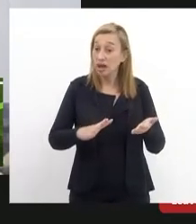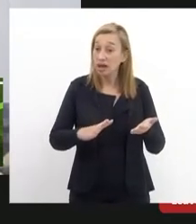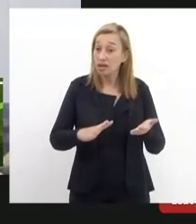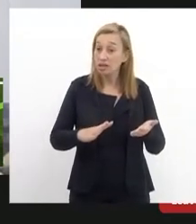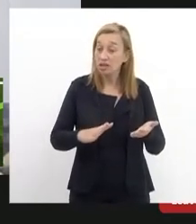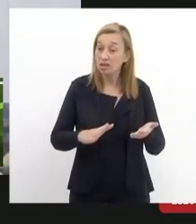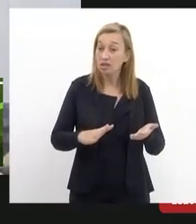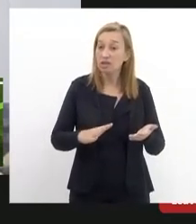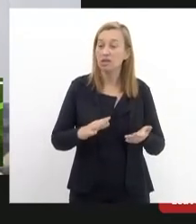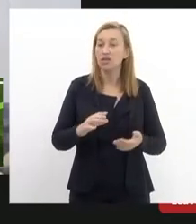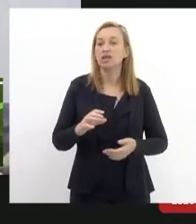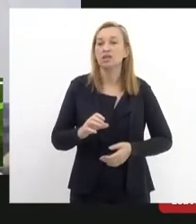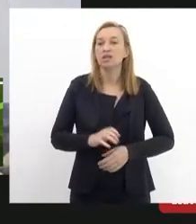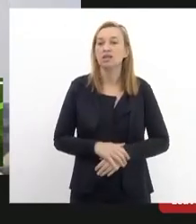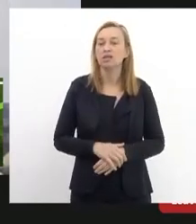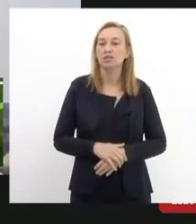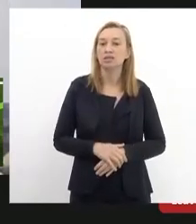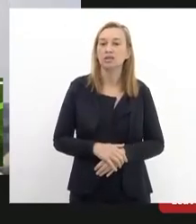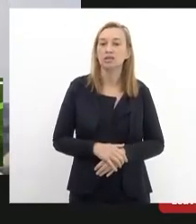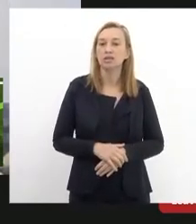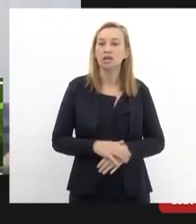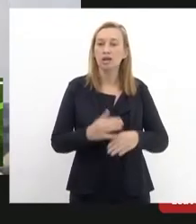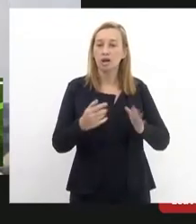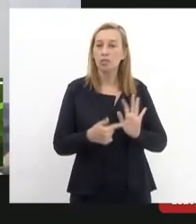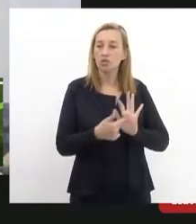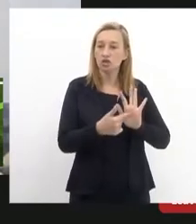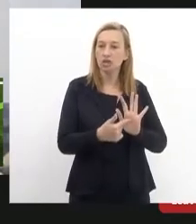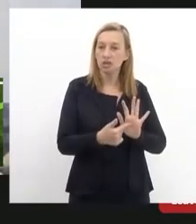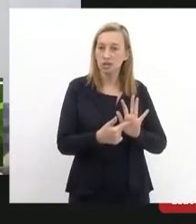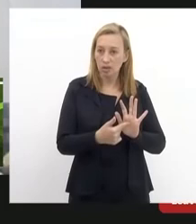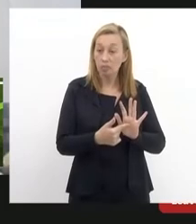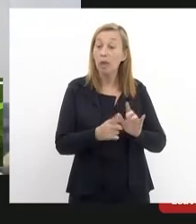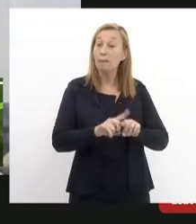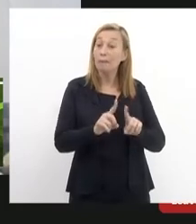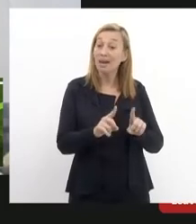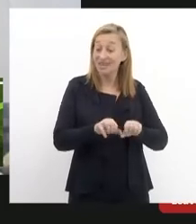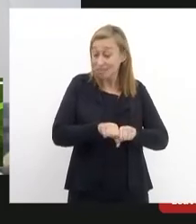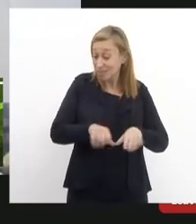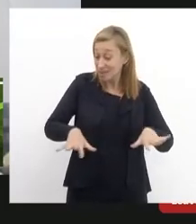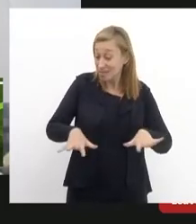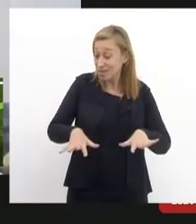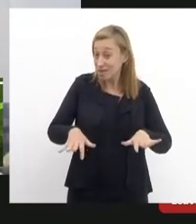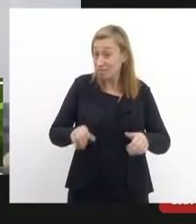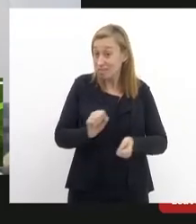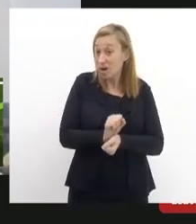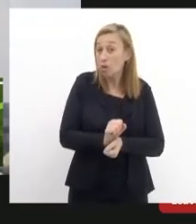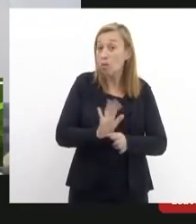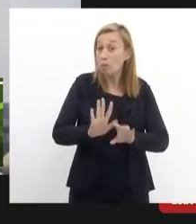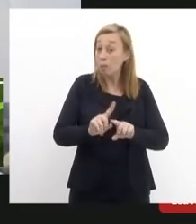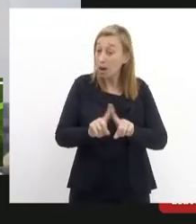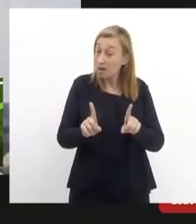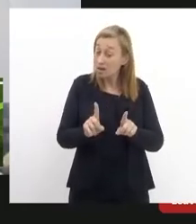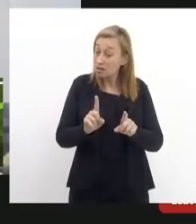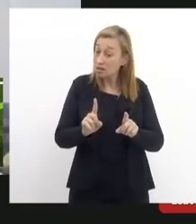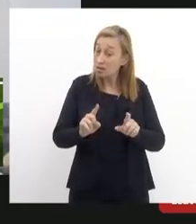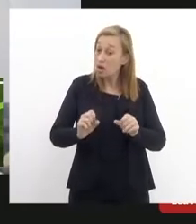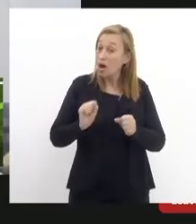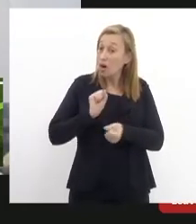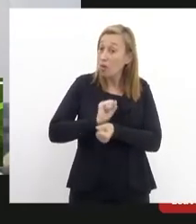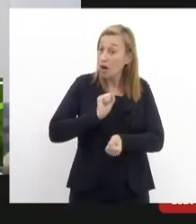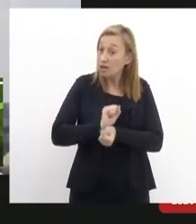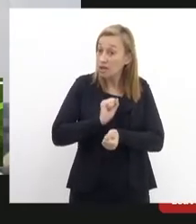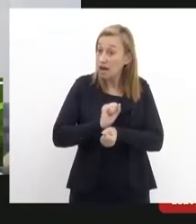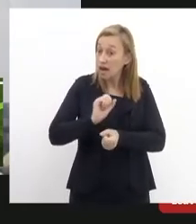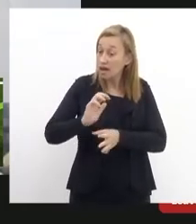saguão da Câmara não foi possível por conta da pandemia mas acho que isso tem que ficar para frente por quê? porque a gente